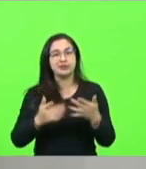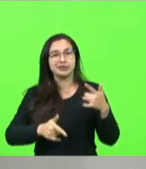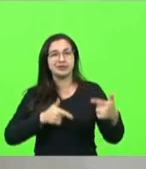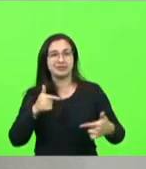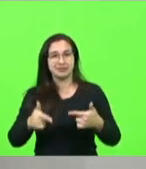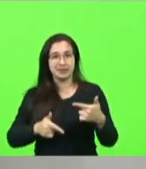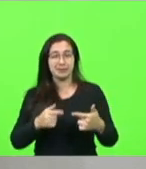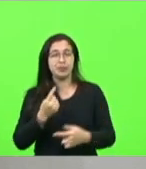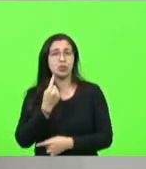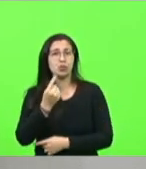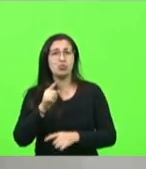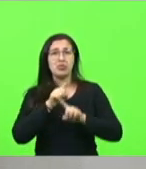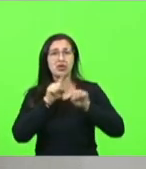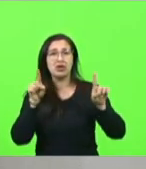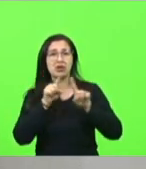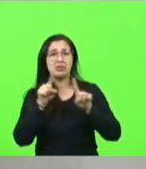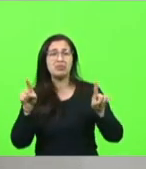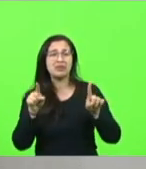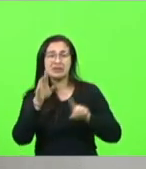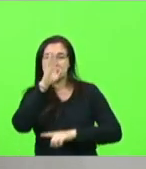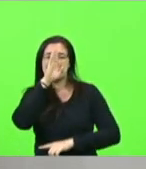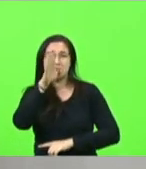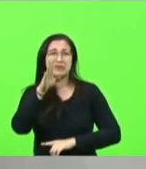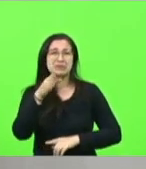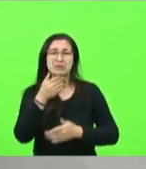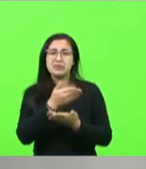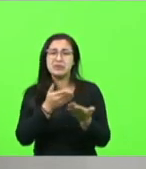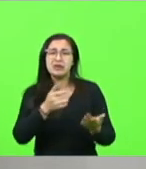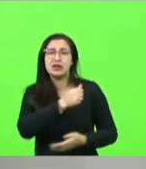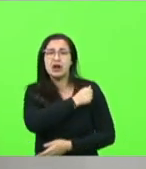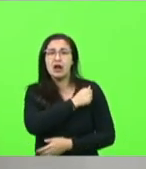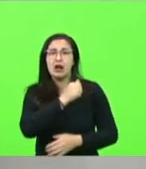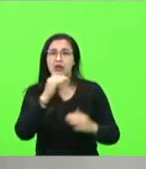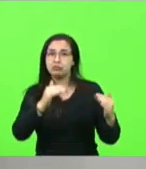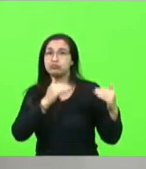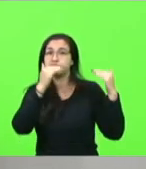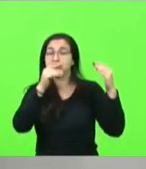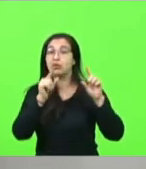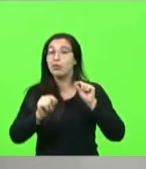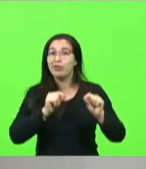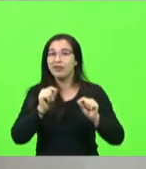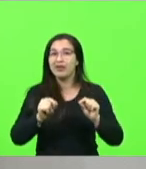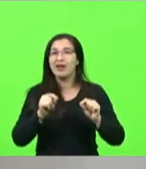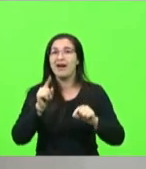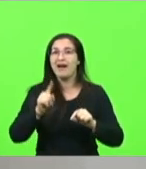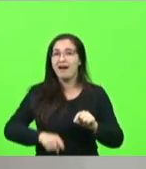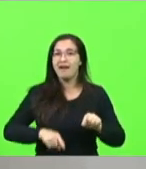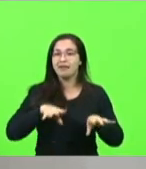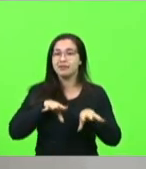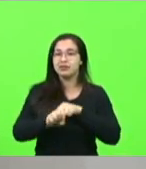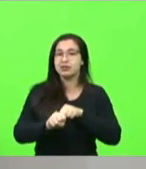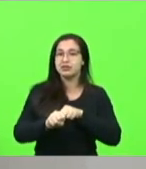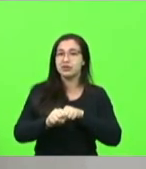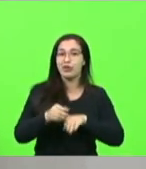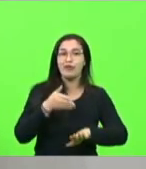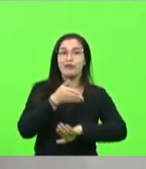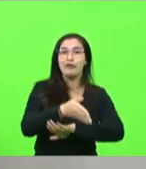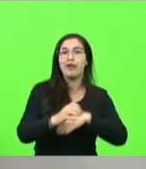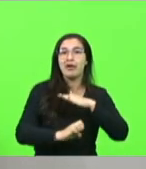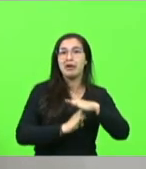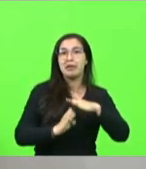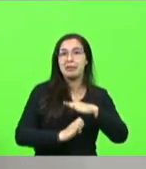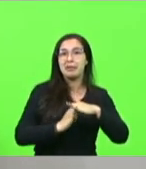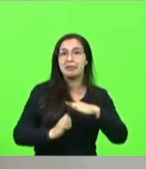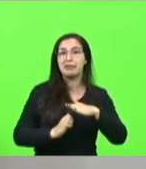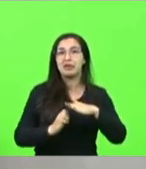reclamações de sempre, principalmente dos acadêmicos de nível superior, era receber o certificado batendo a porta das empresas e o empresário